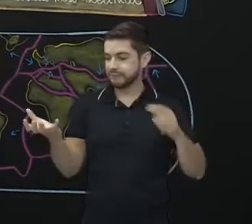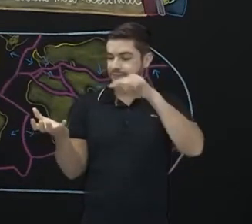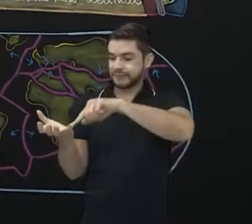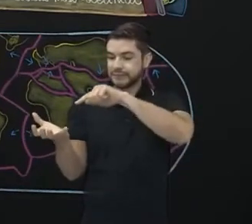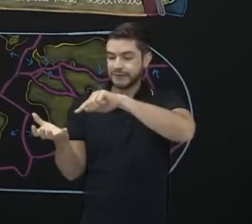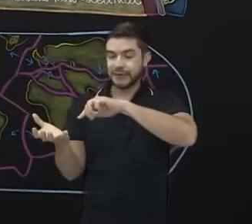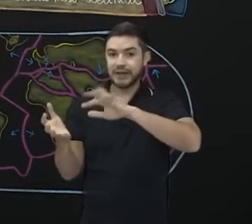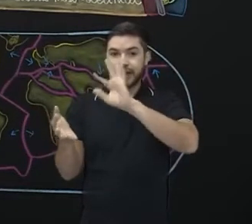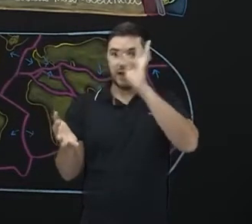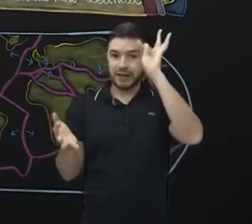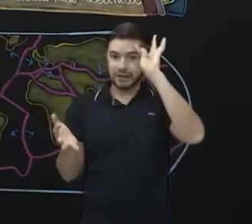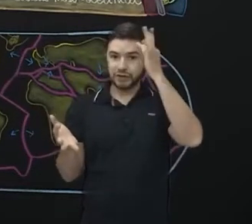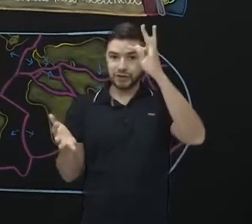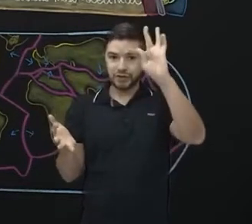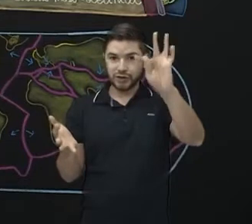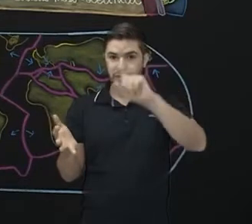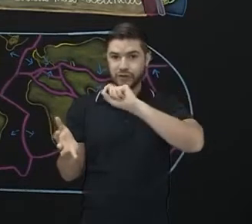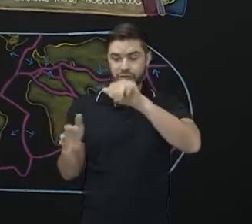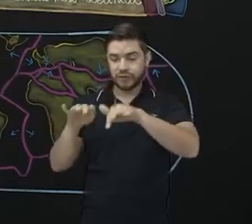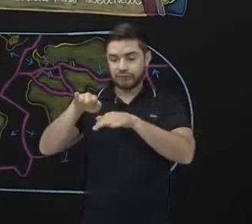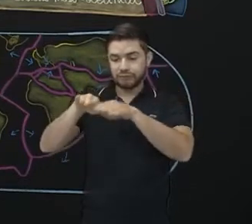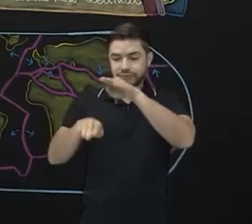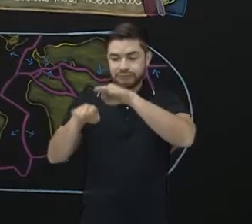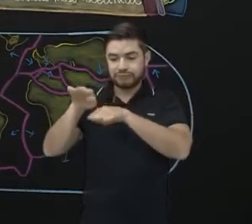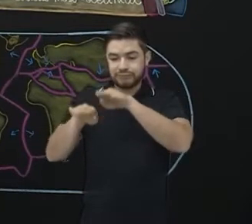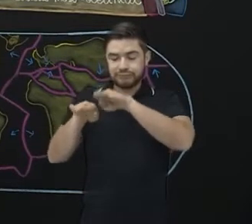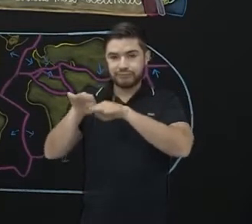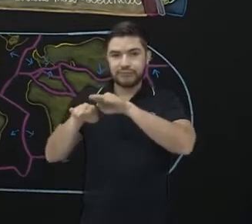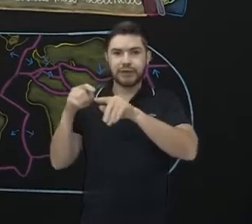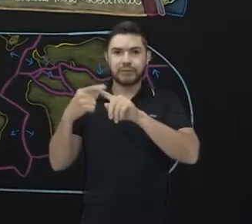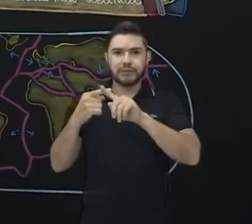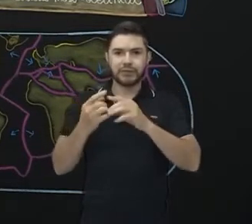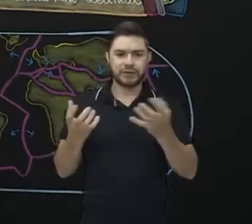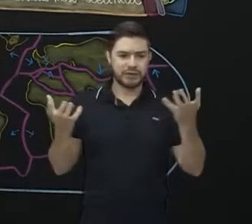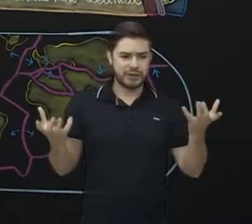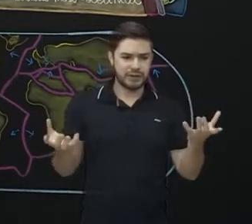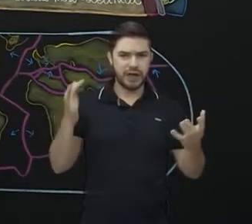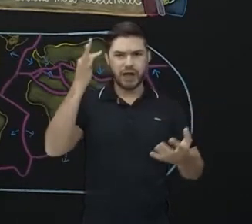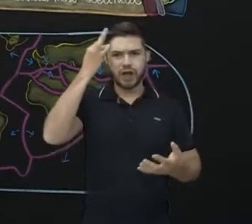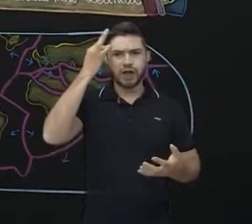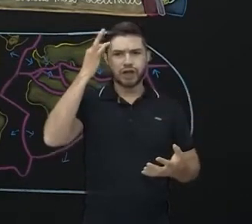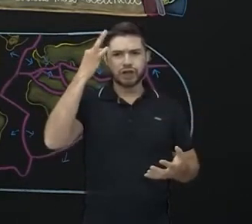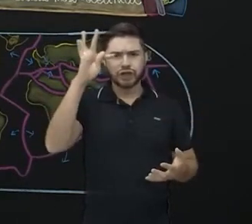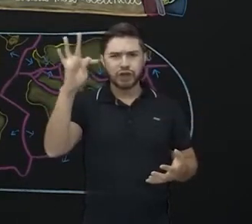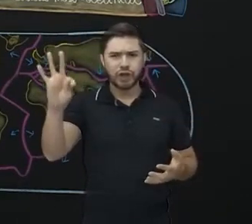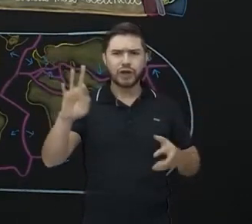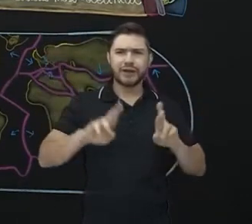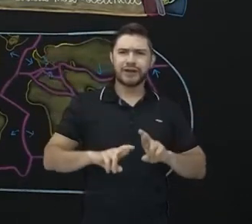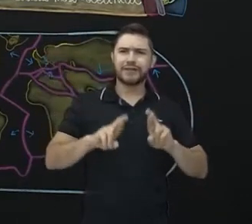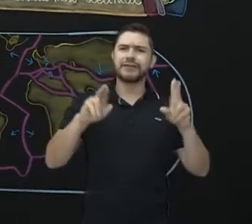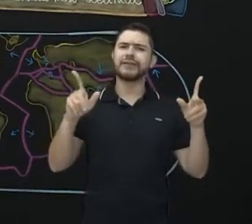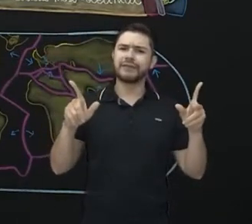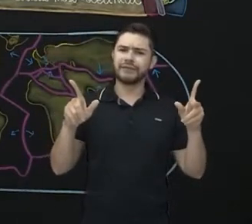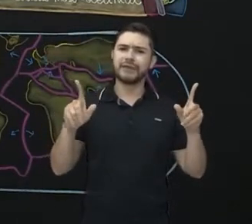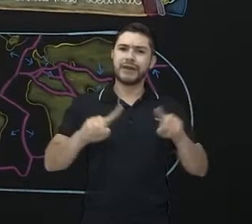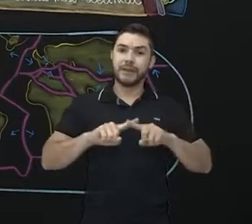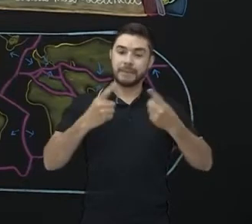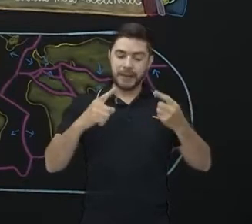tectônicas. Mas afinal, por que isso? Porque são duas teorias diferentes, mas que elas são totalmente